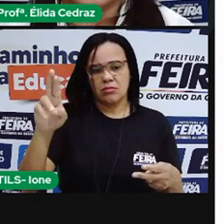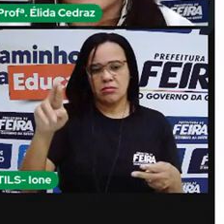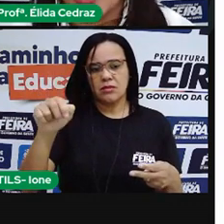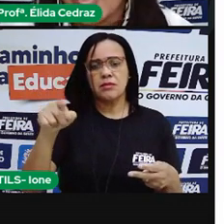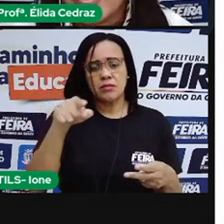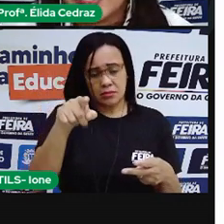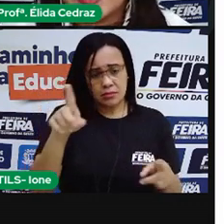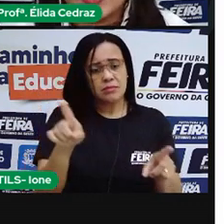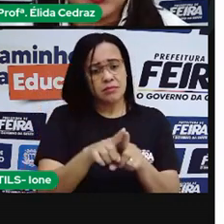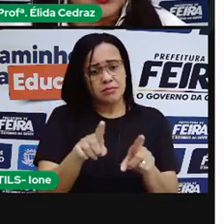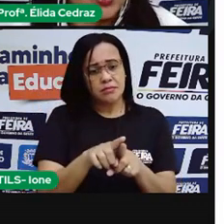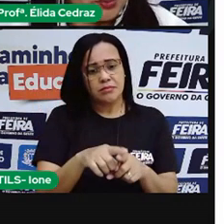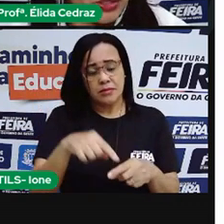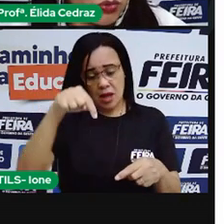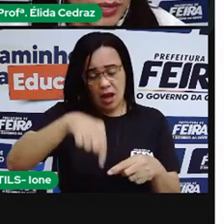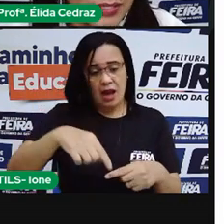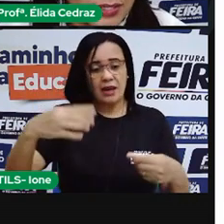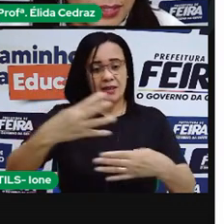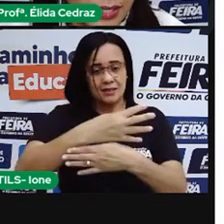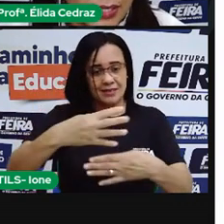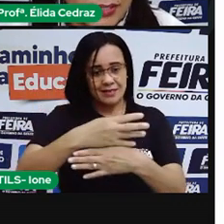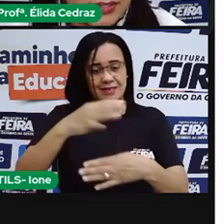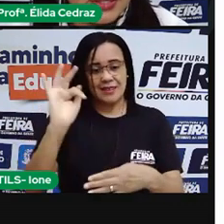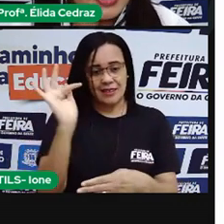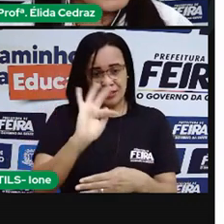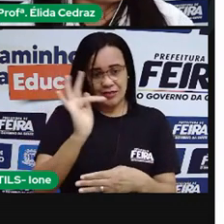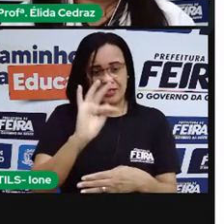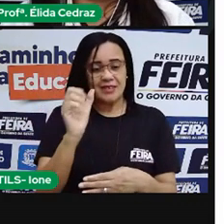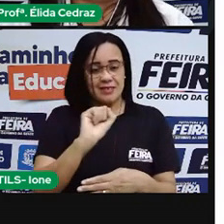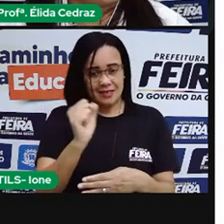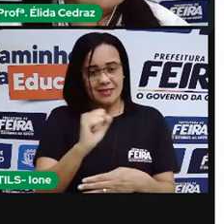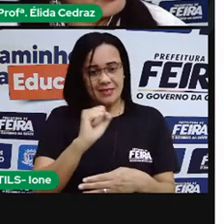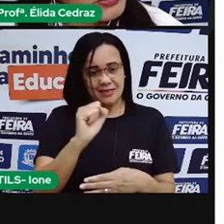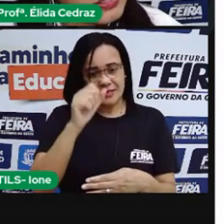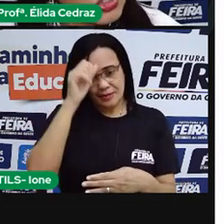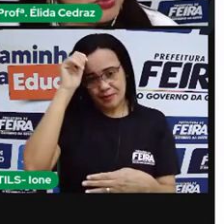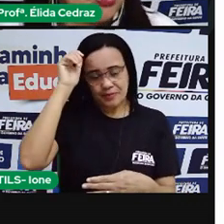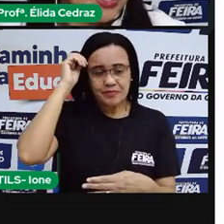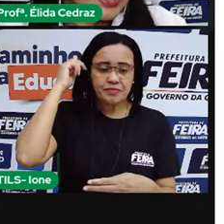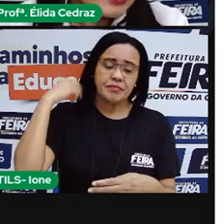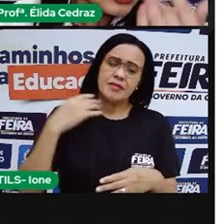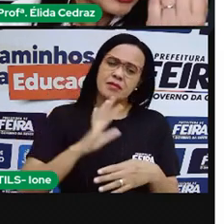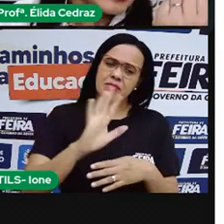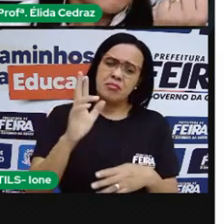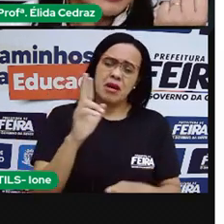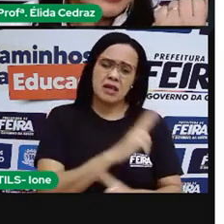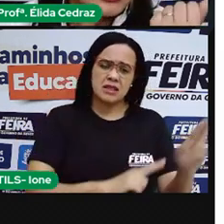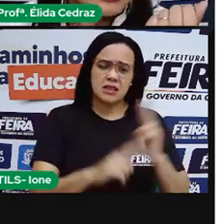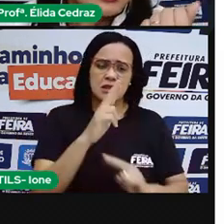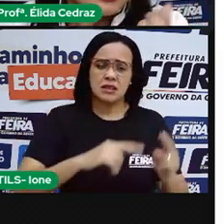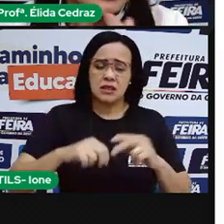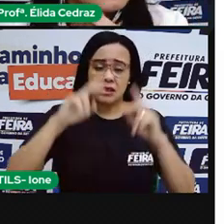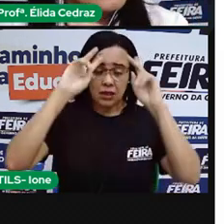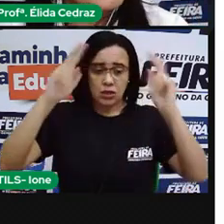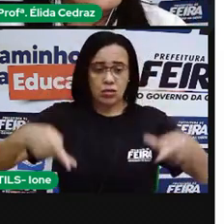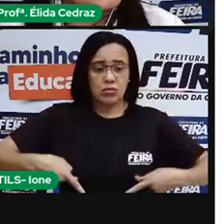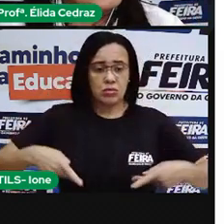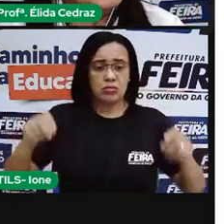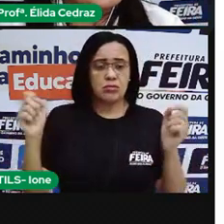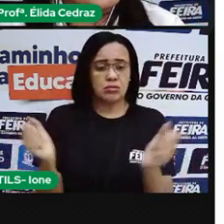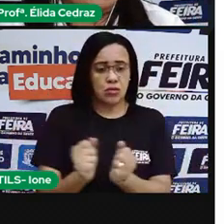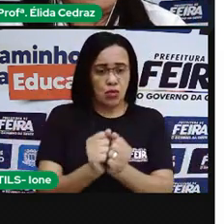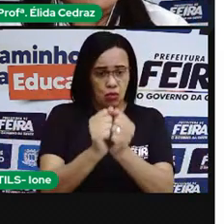A relação do homem com as estrelas é algo importante porque antigamente não